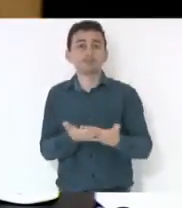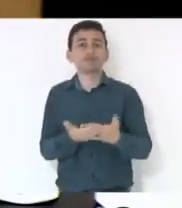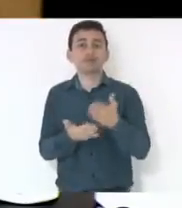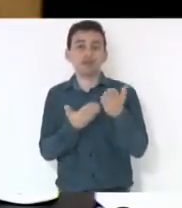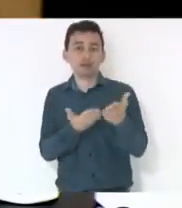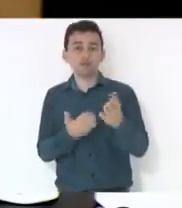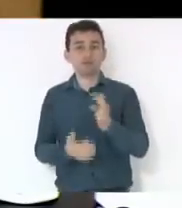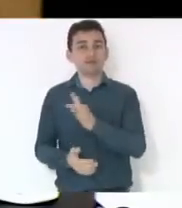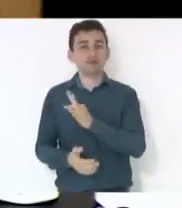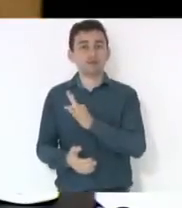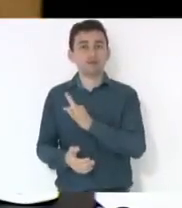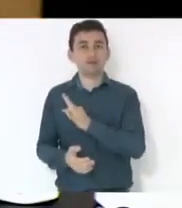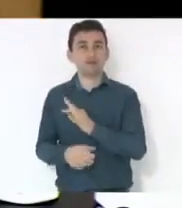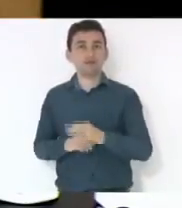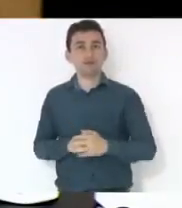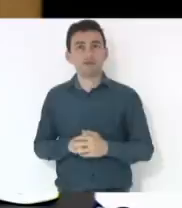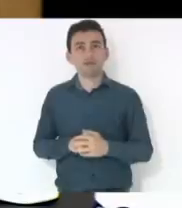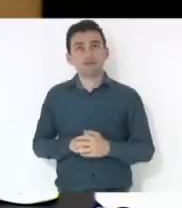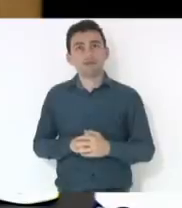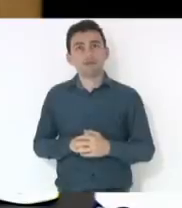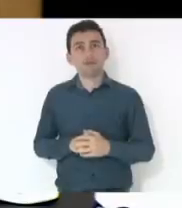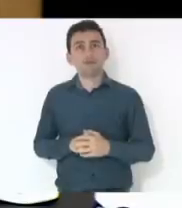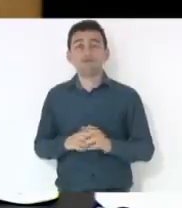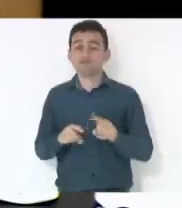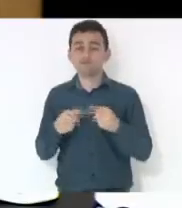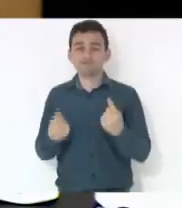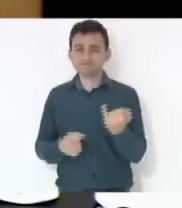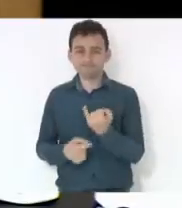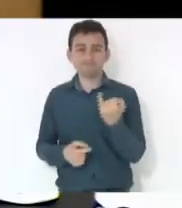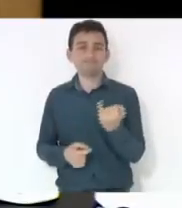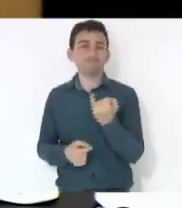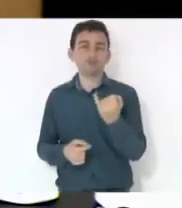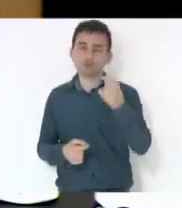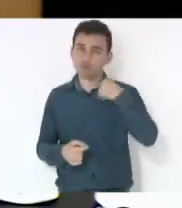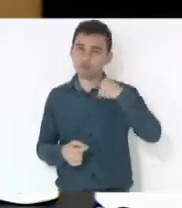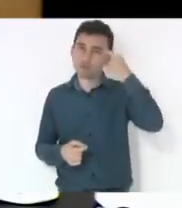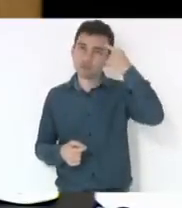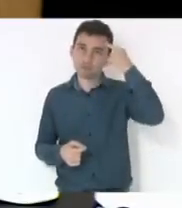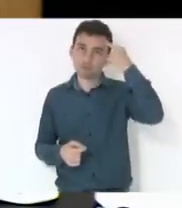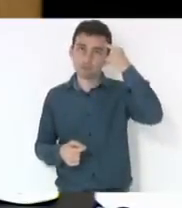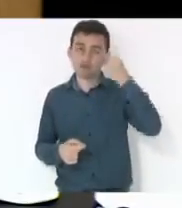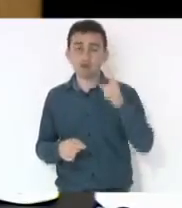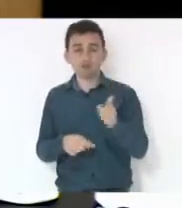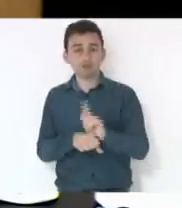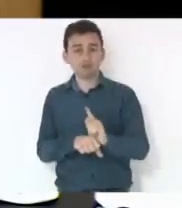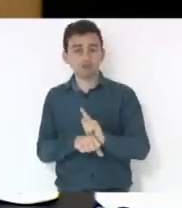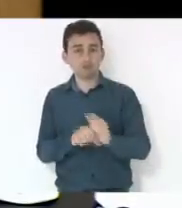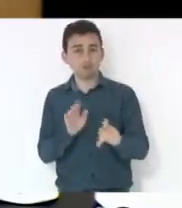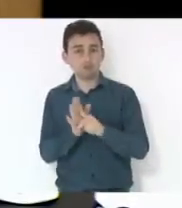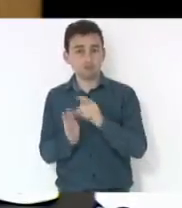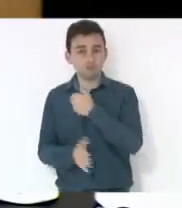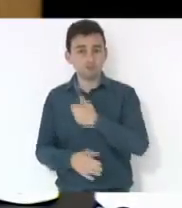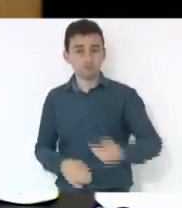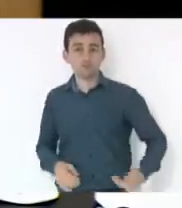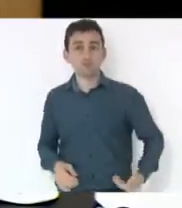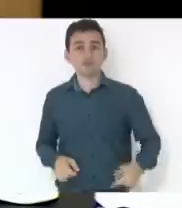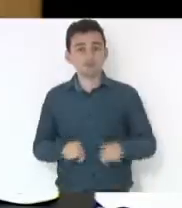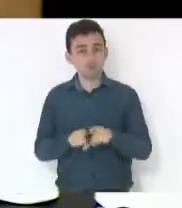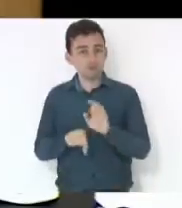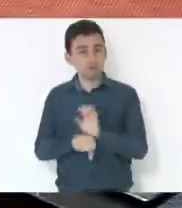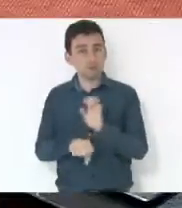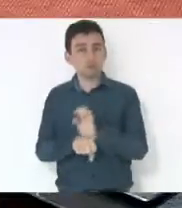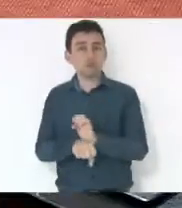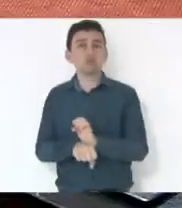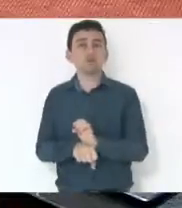Então, eu entendo que isso é de importância para a gestão do governo e o Estado, justamente